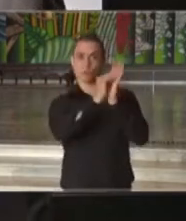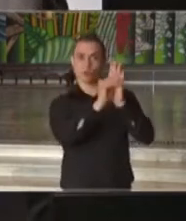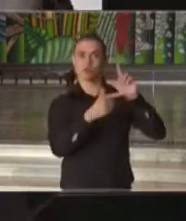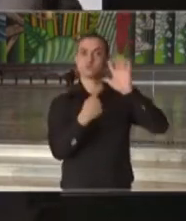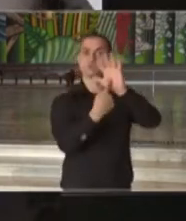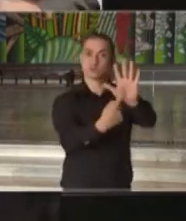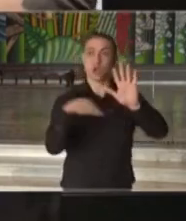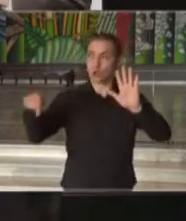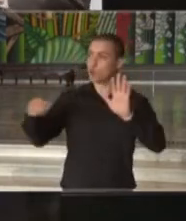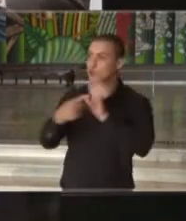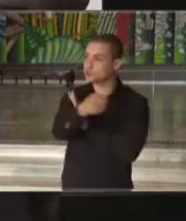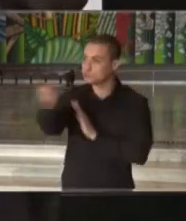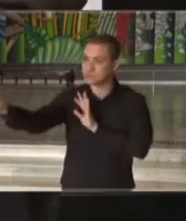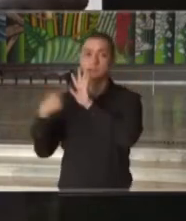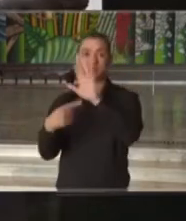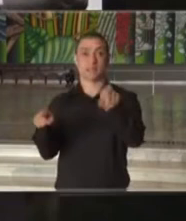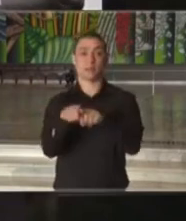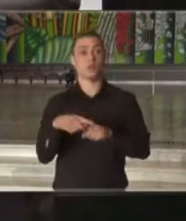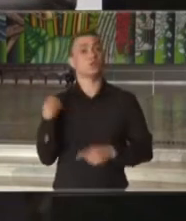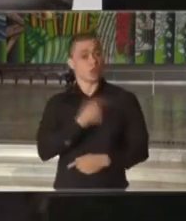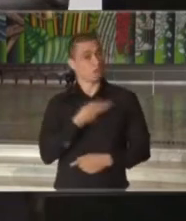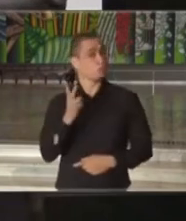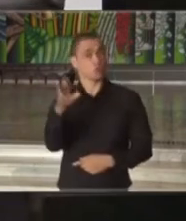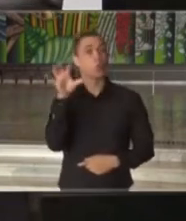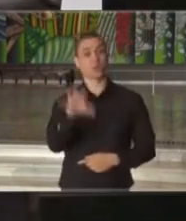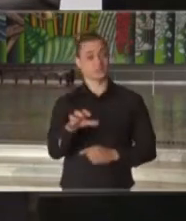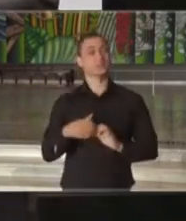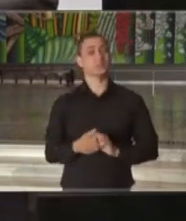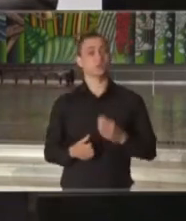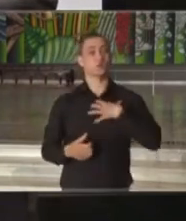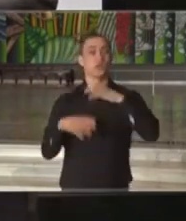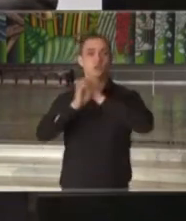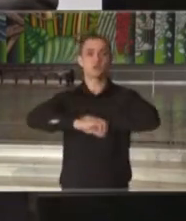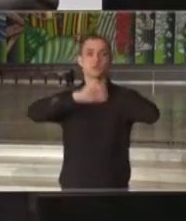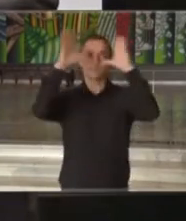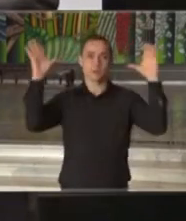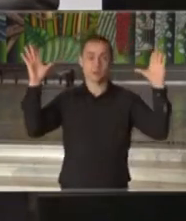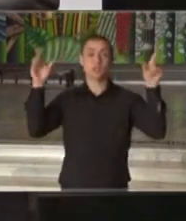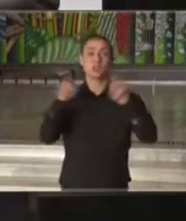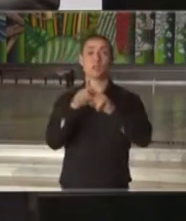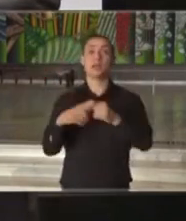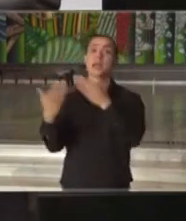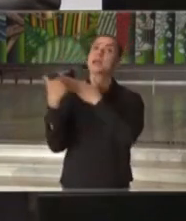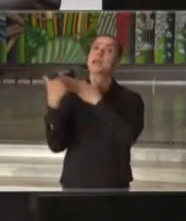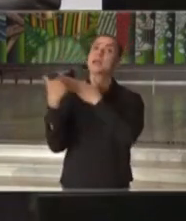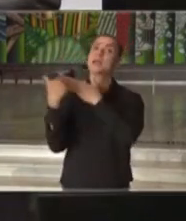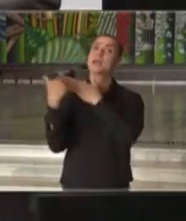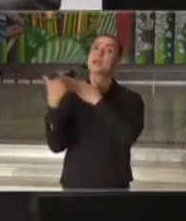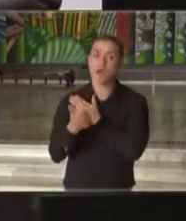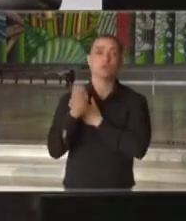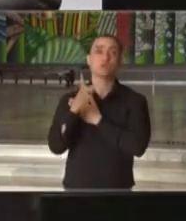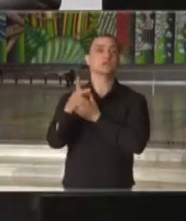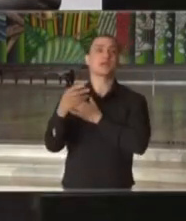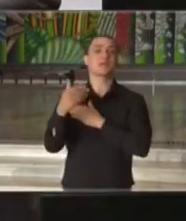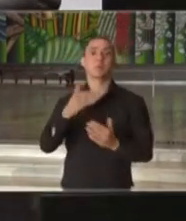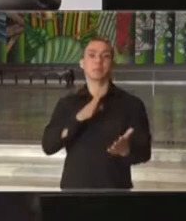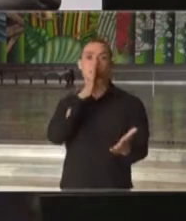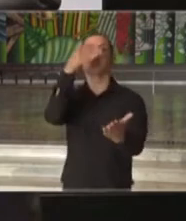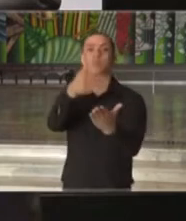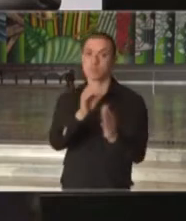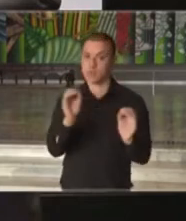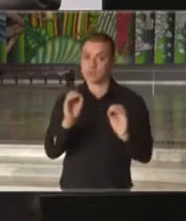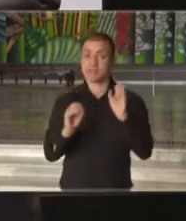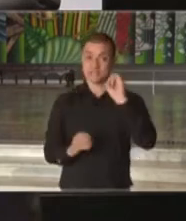apresentei a todos vocês. E continuaremos agindo desta maneira, de forma transparente e responsável, sem precipitações. E, Bruno,